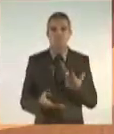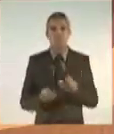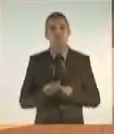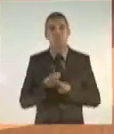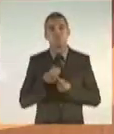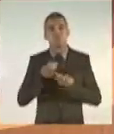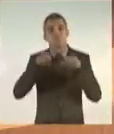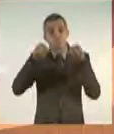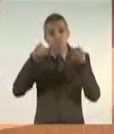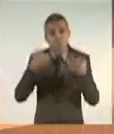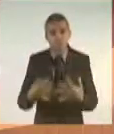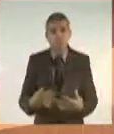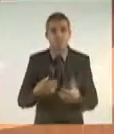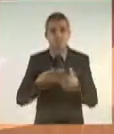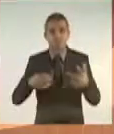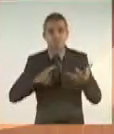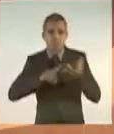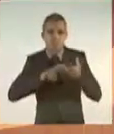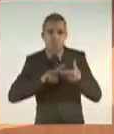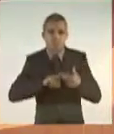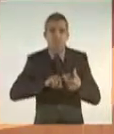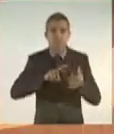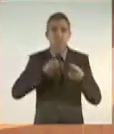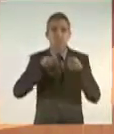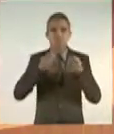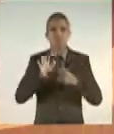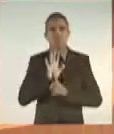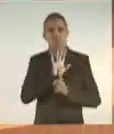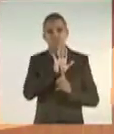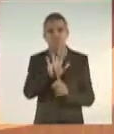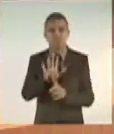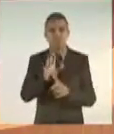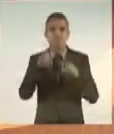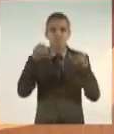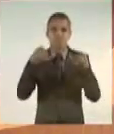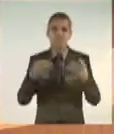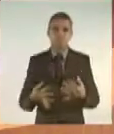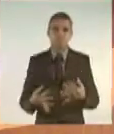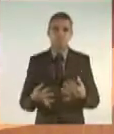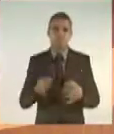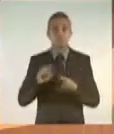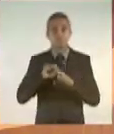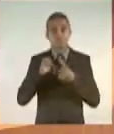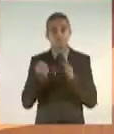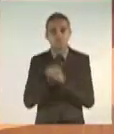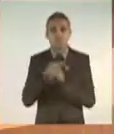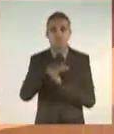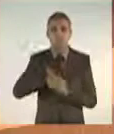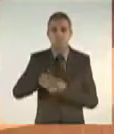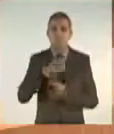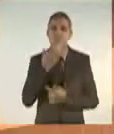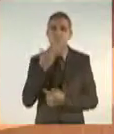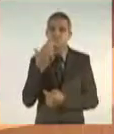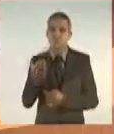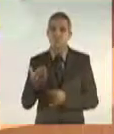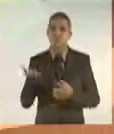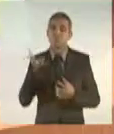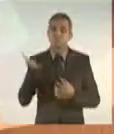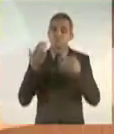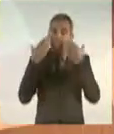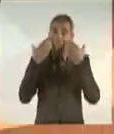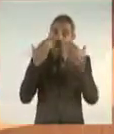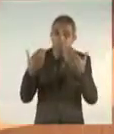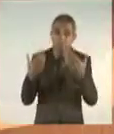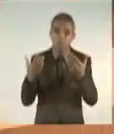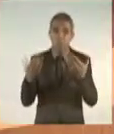declarações que precisam ser dadas, dar as satisfações que precisam ser dadas, que a sociedade exige isso. Transparência, não falam tanto em